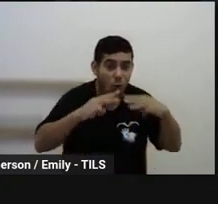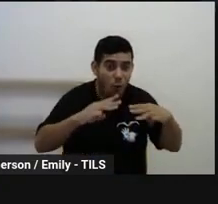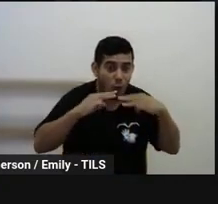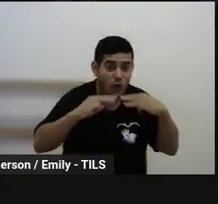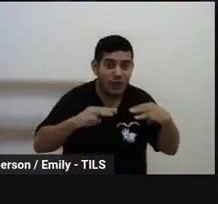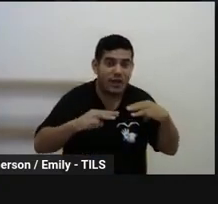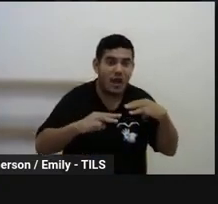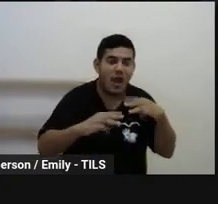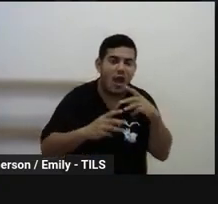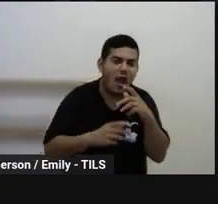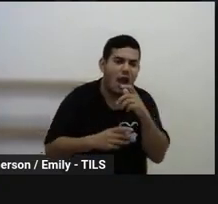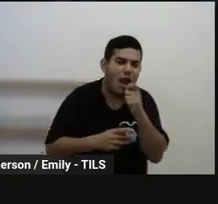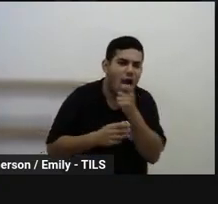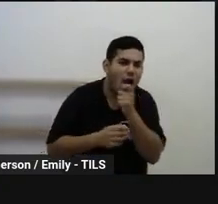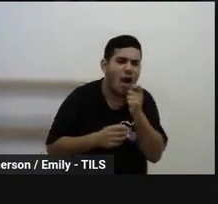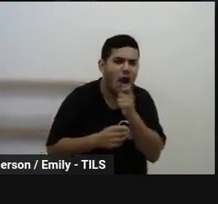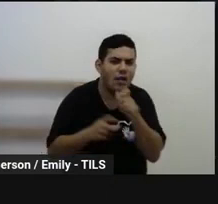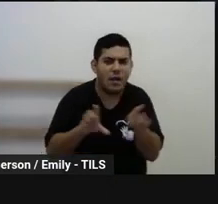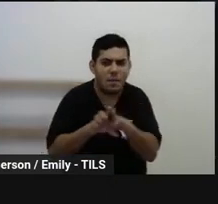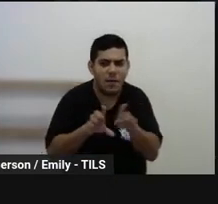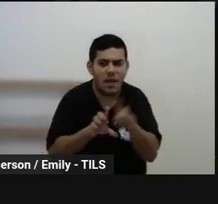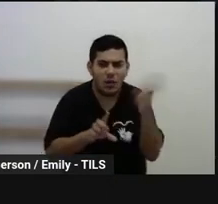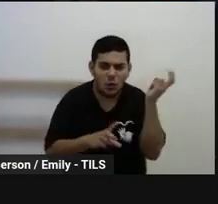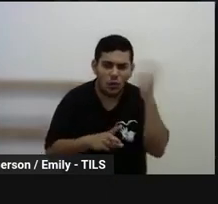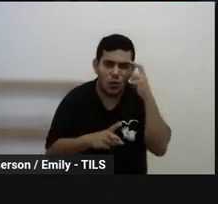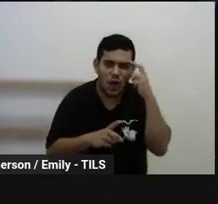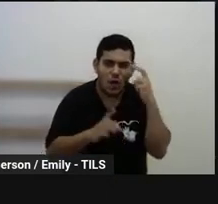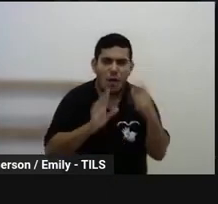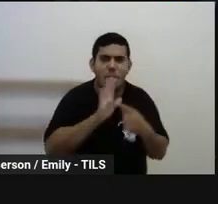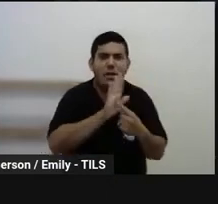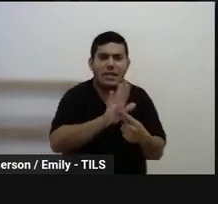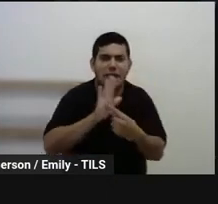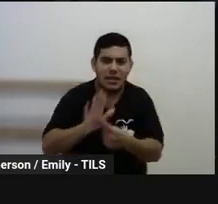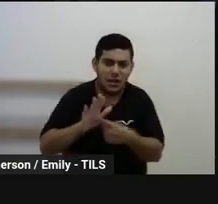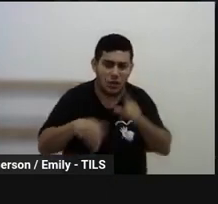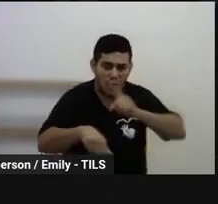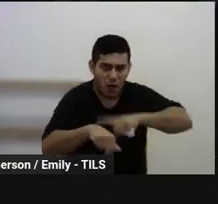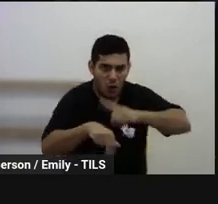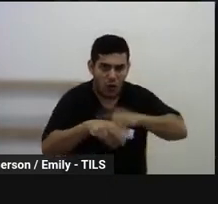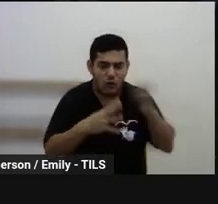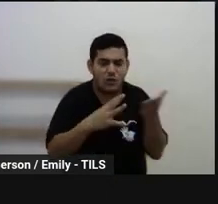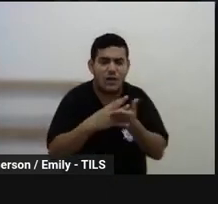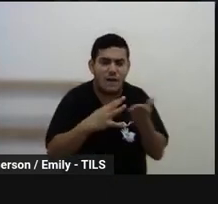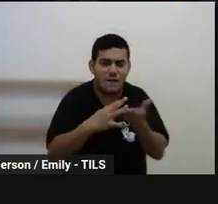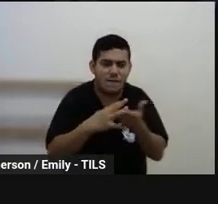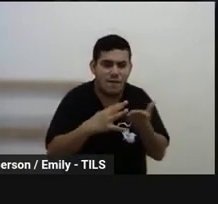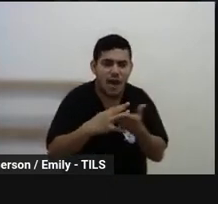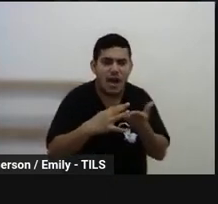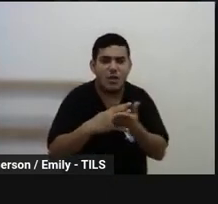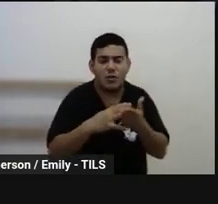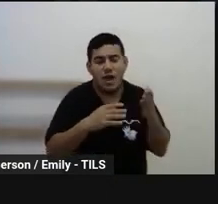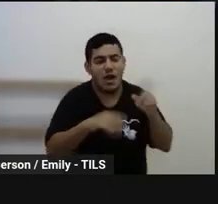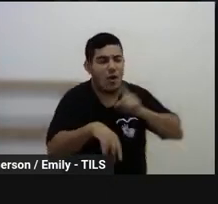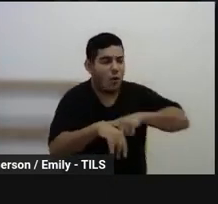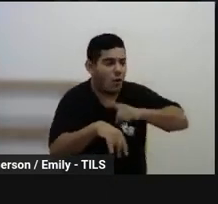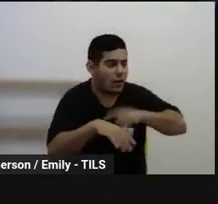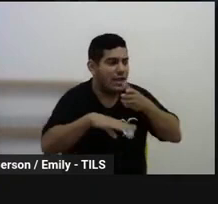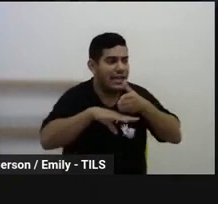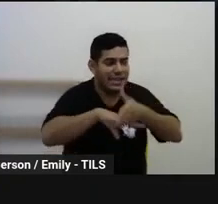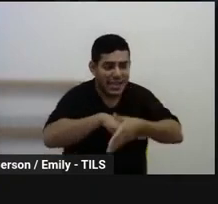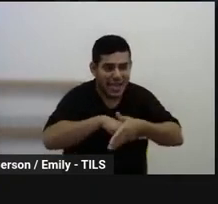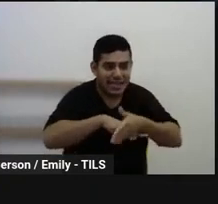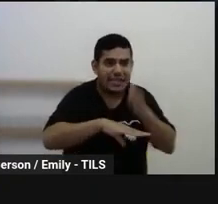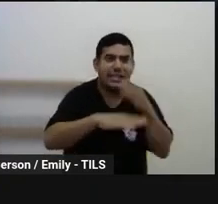apresentação esculturais, seja durante o recreio, um evento, na entrada, na saída, cada escola vai